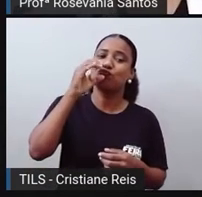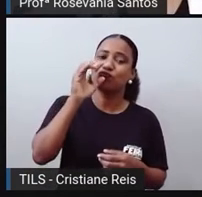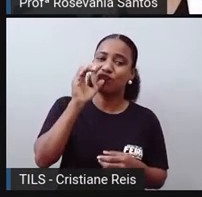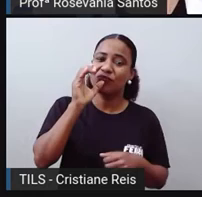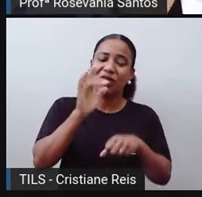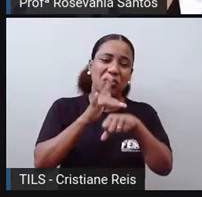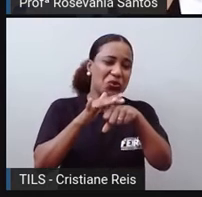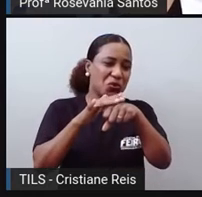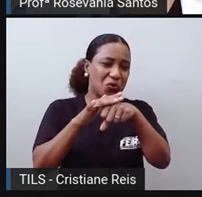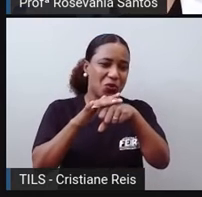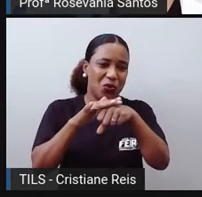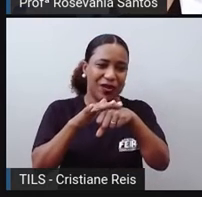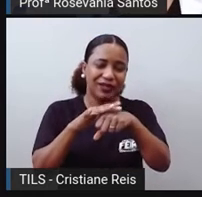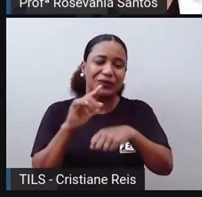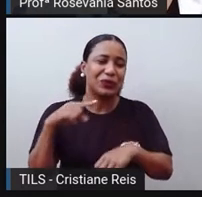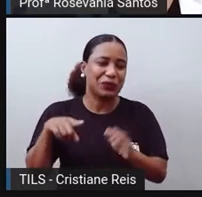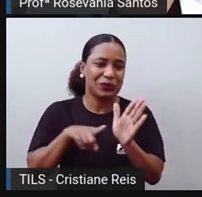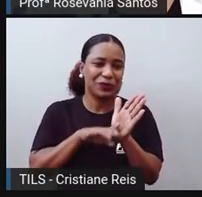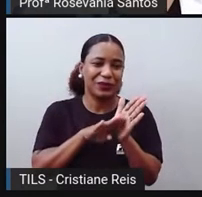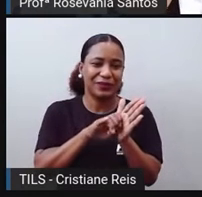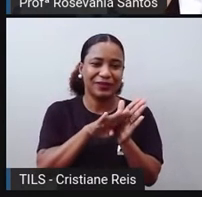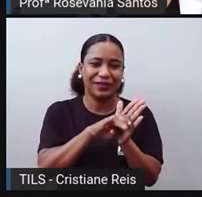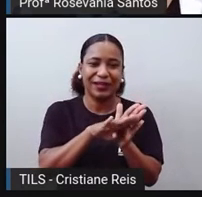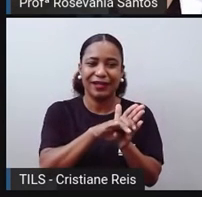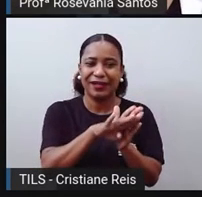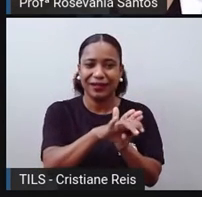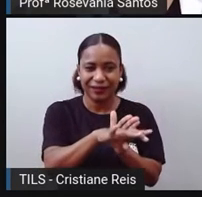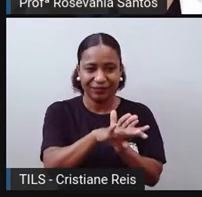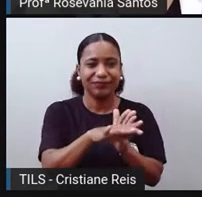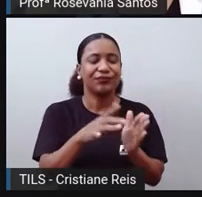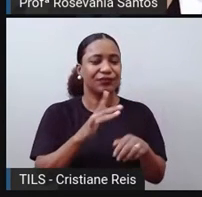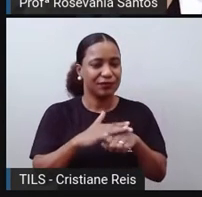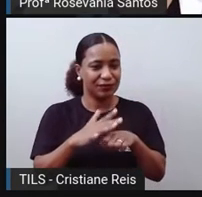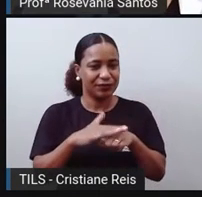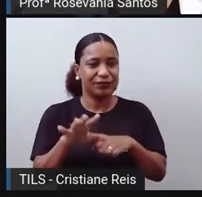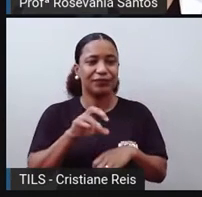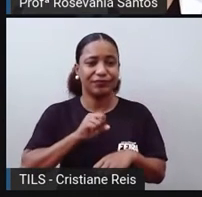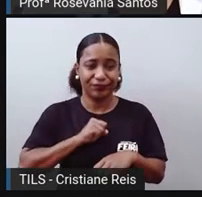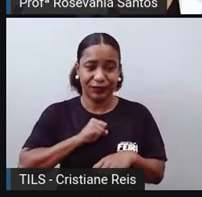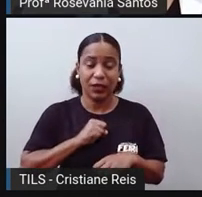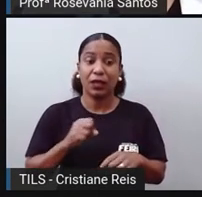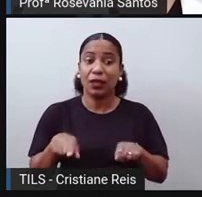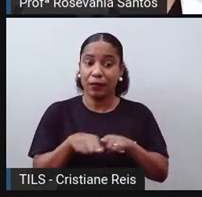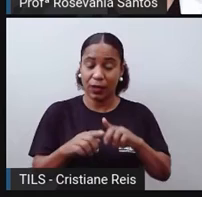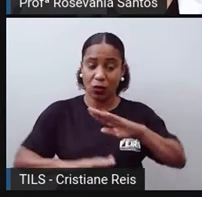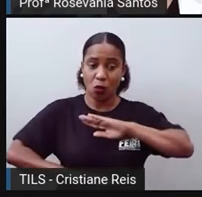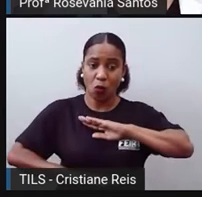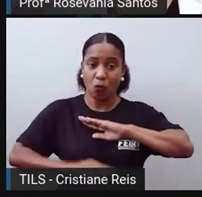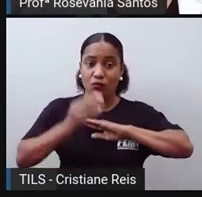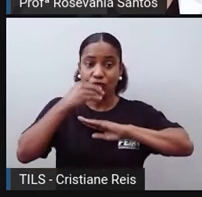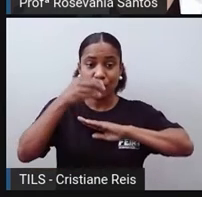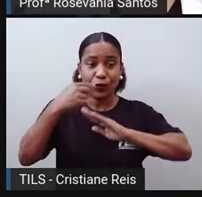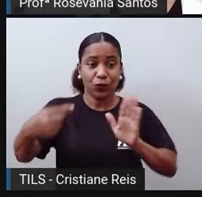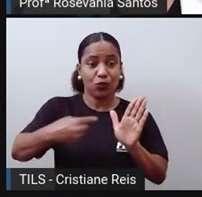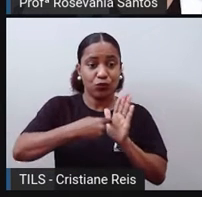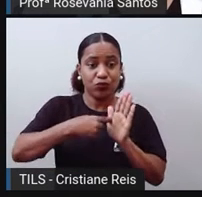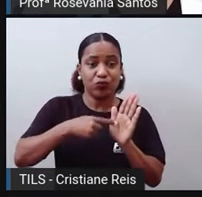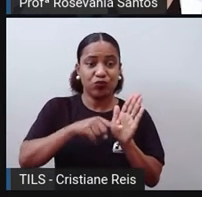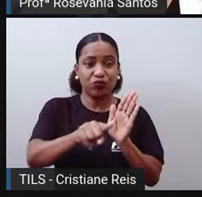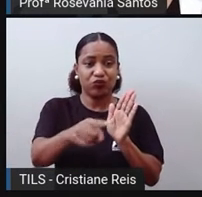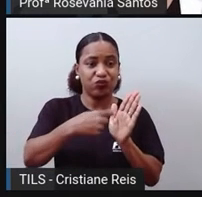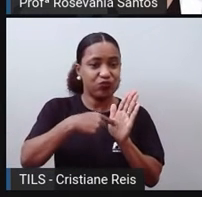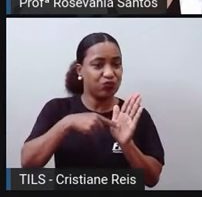já passaram a ser controladas aí com isso. Então, teve muito desenvolvimento aí com relação também